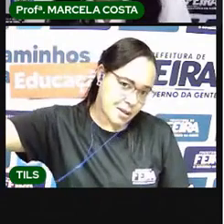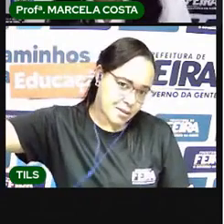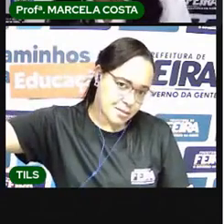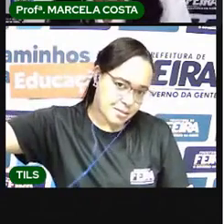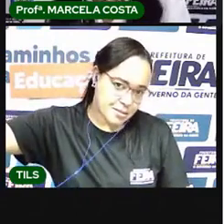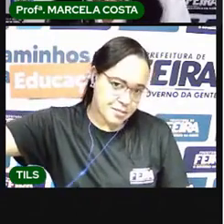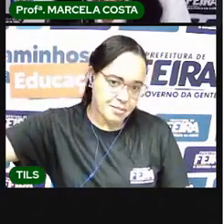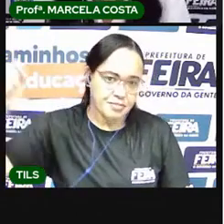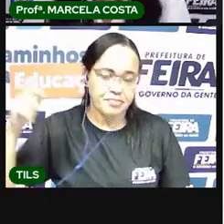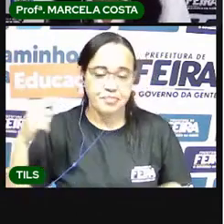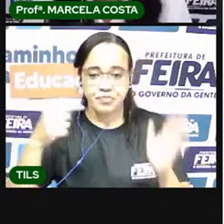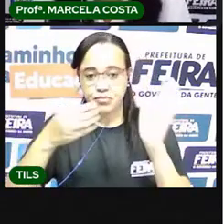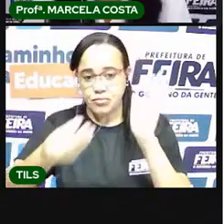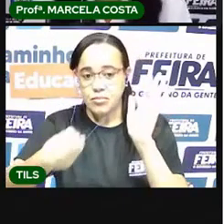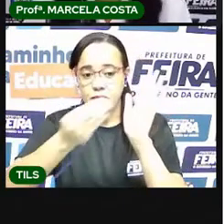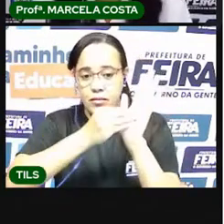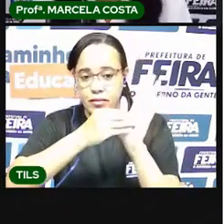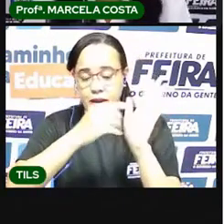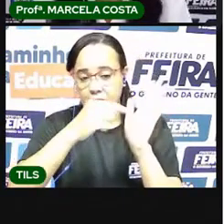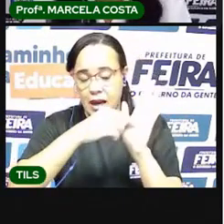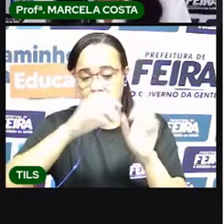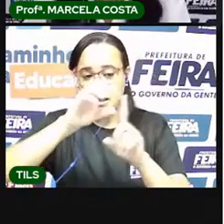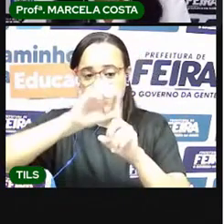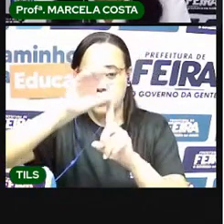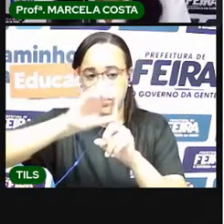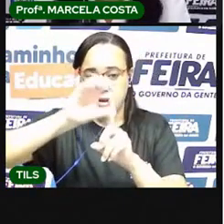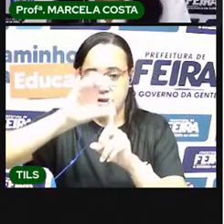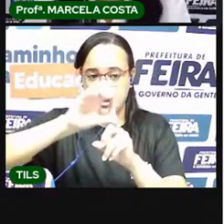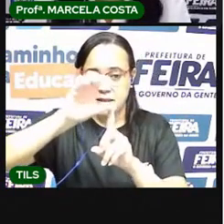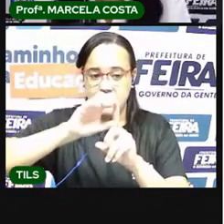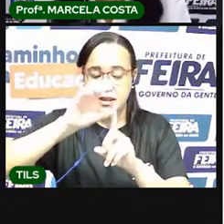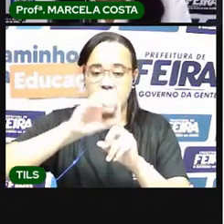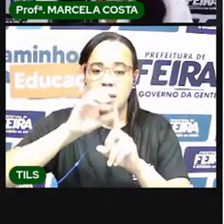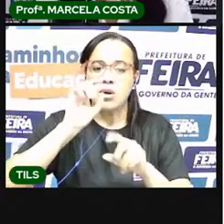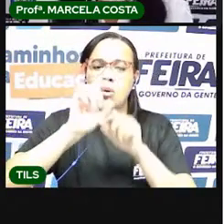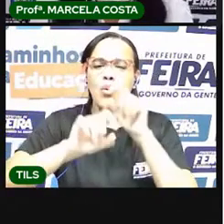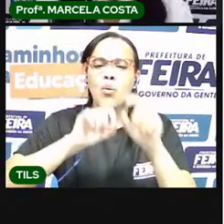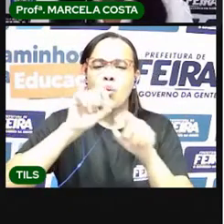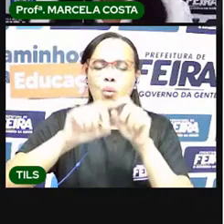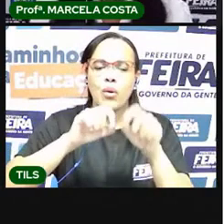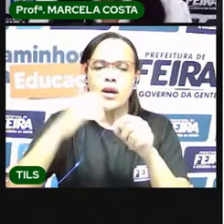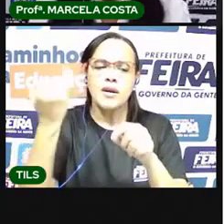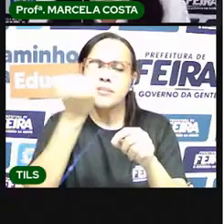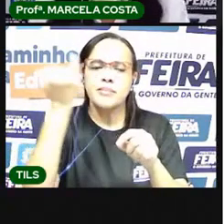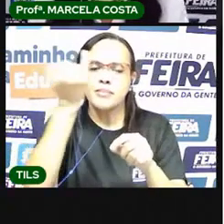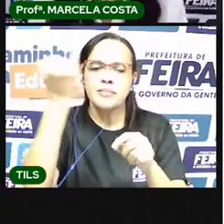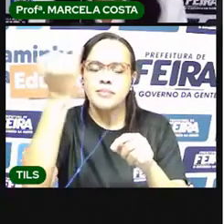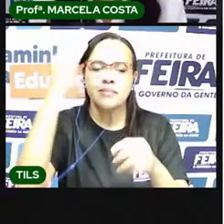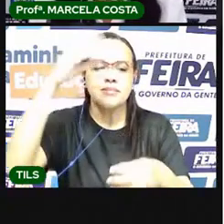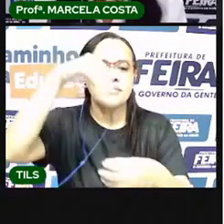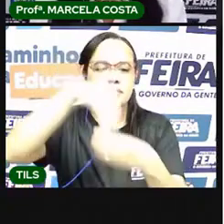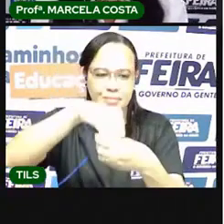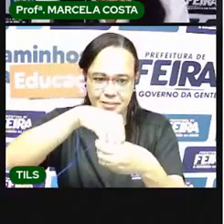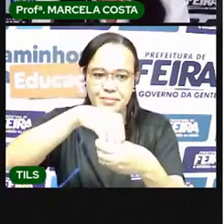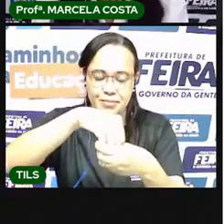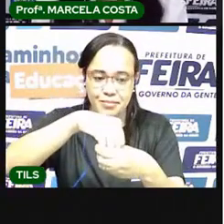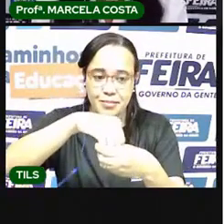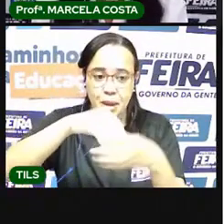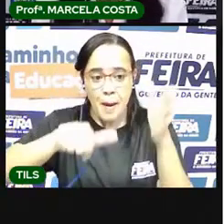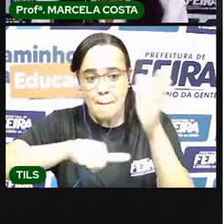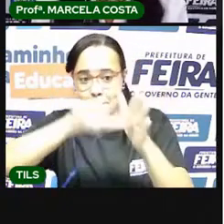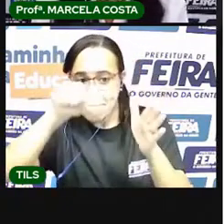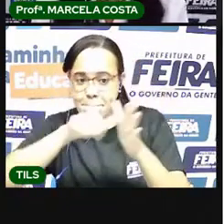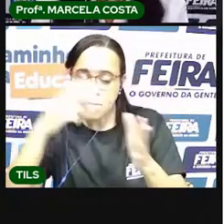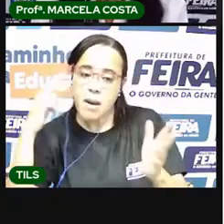aqui no calendário Alguns aspectos importantes do calendário, tá bom? Então, a primeira coisa que a gente